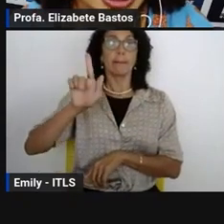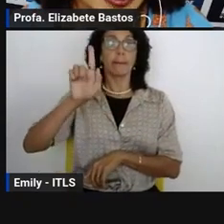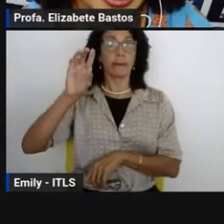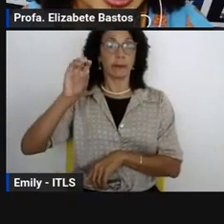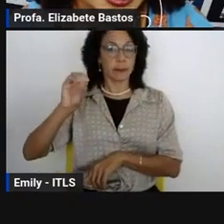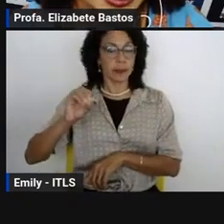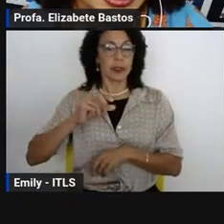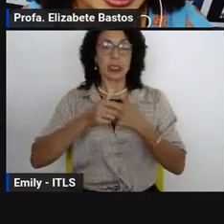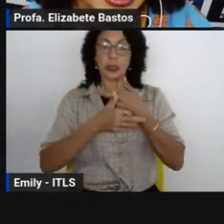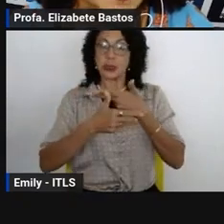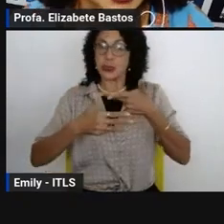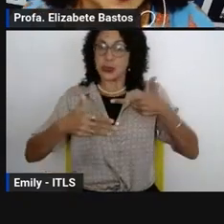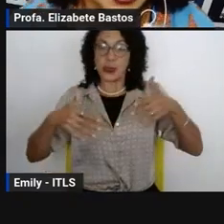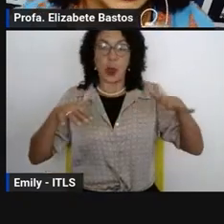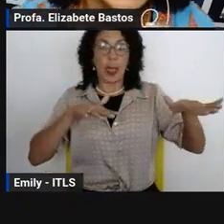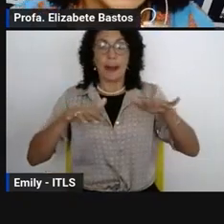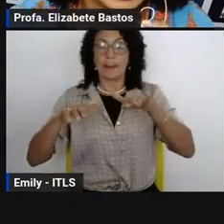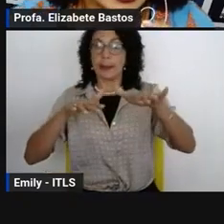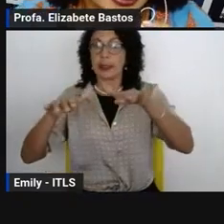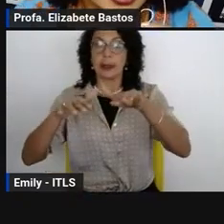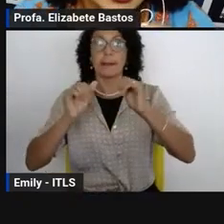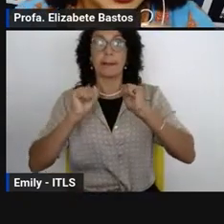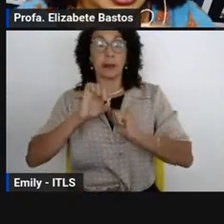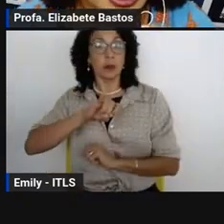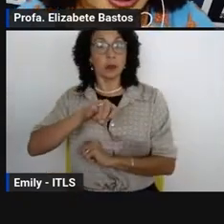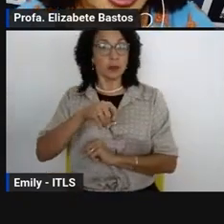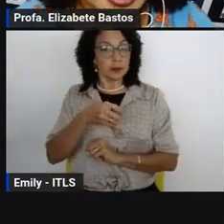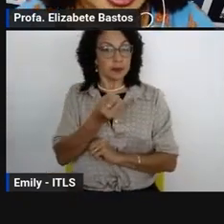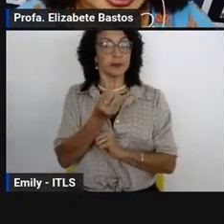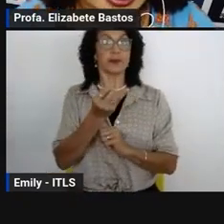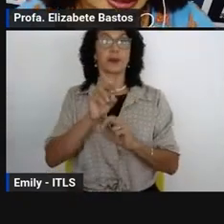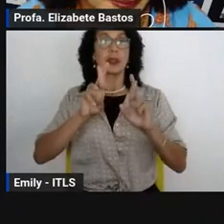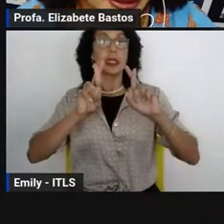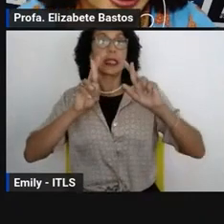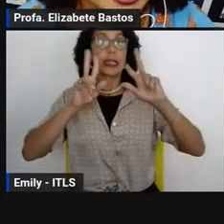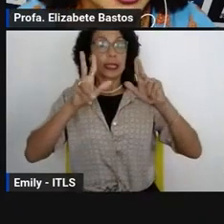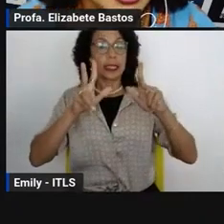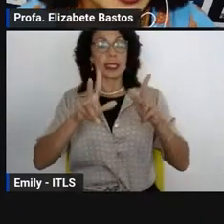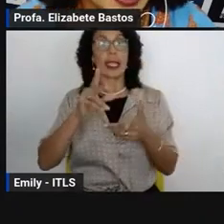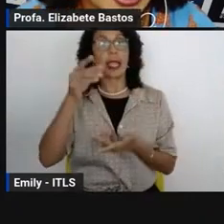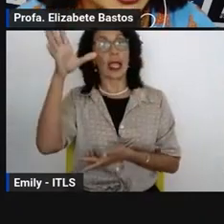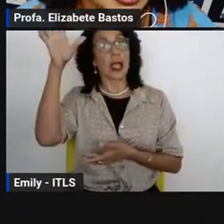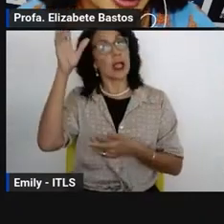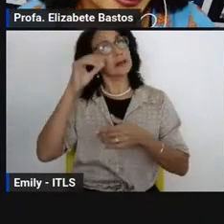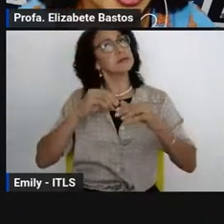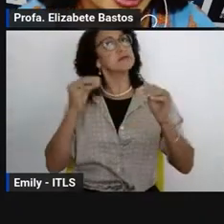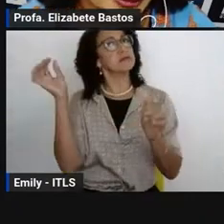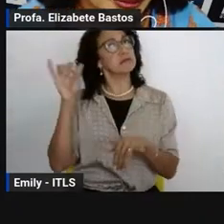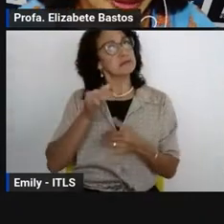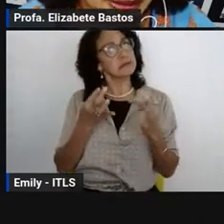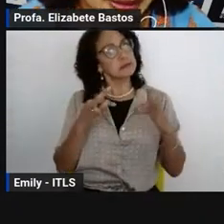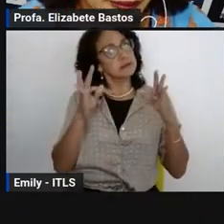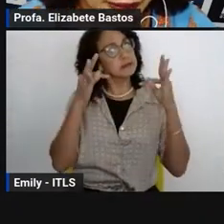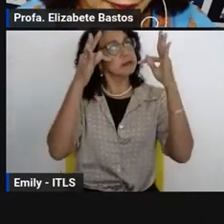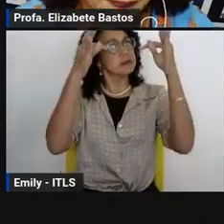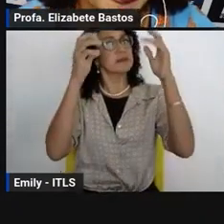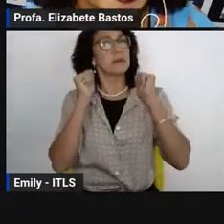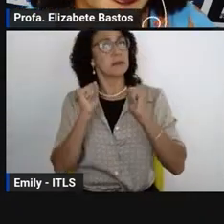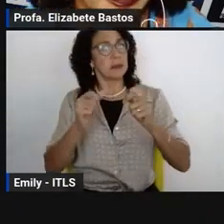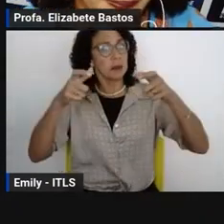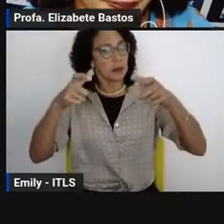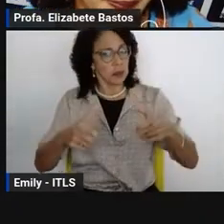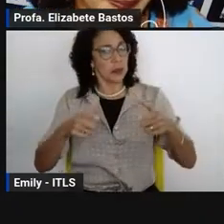perspectiva da leitura e escrita podem oportunizar diferentes letramentos e espaços-tempos de leitura na escola.